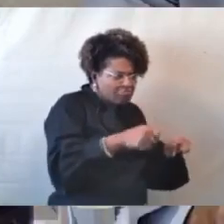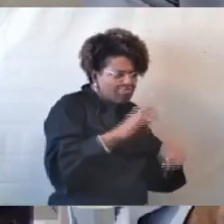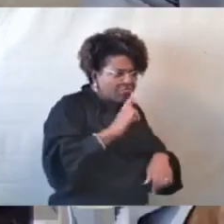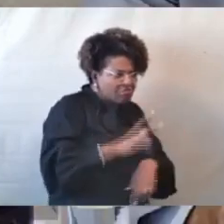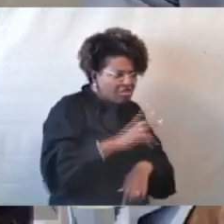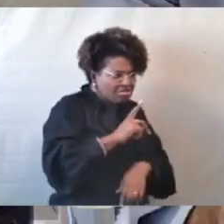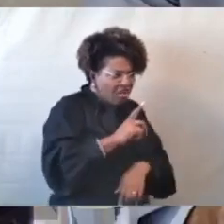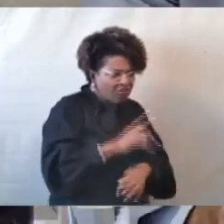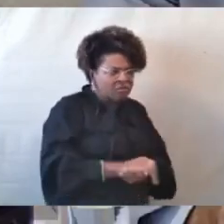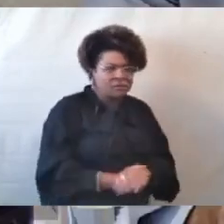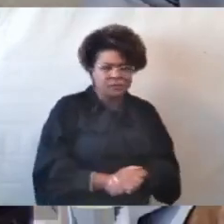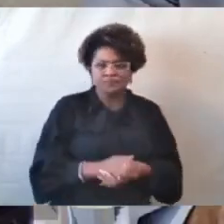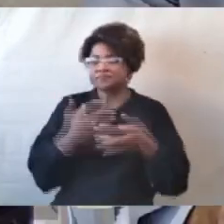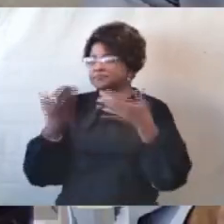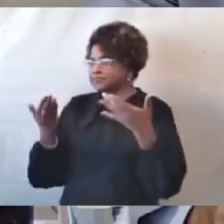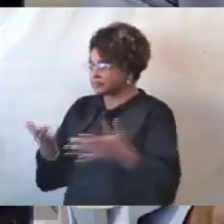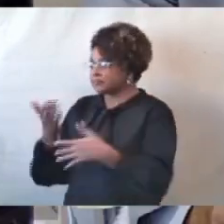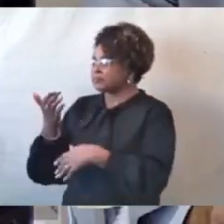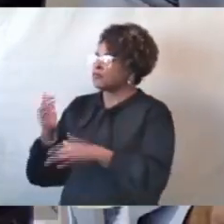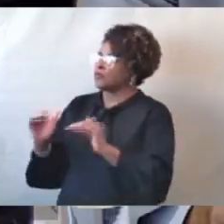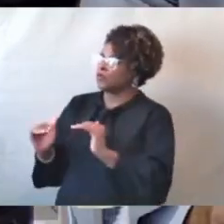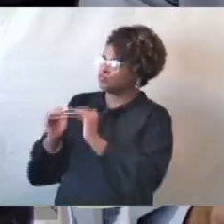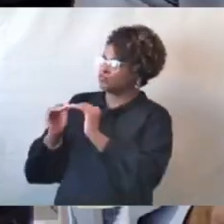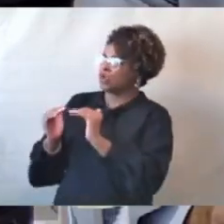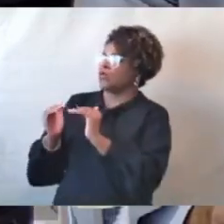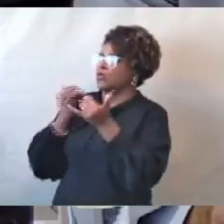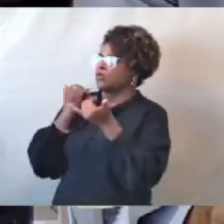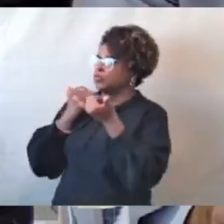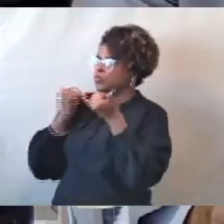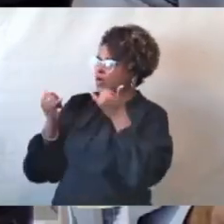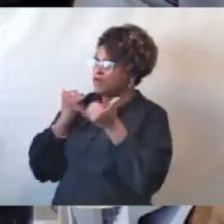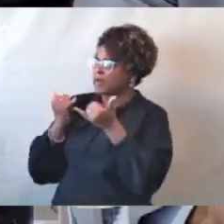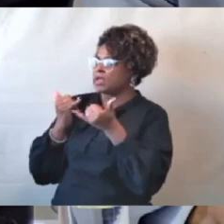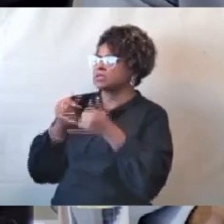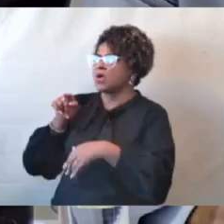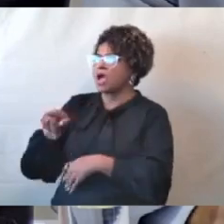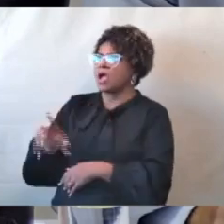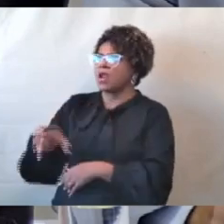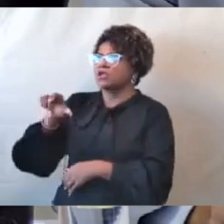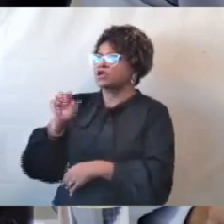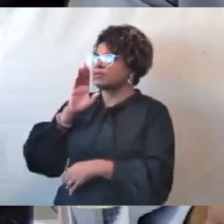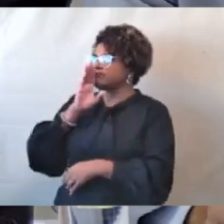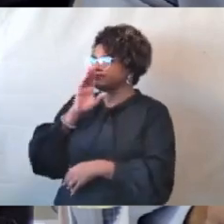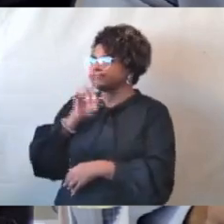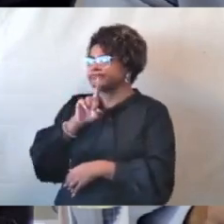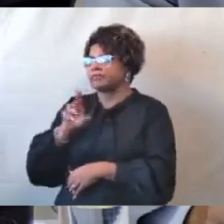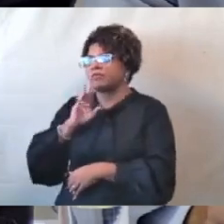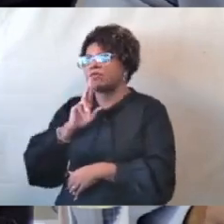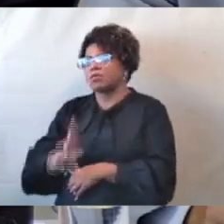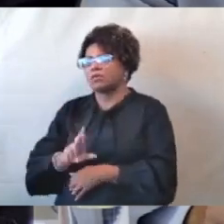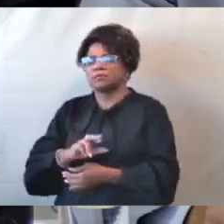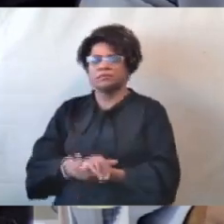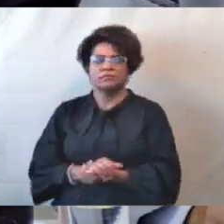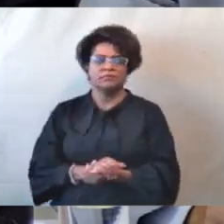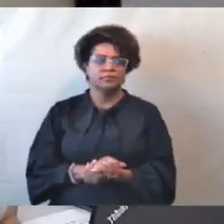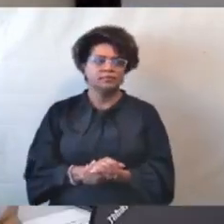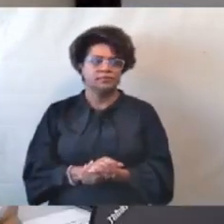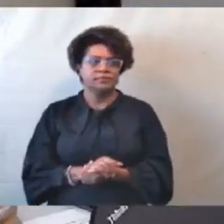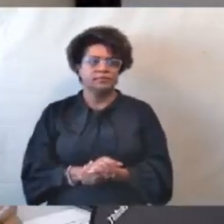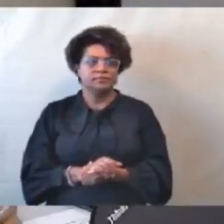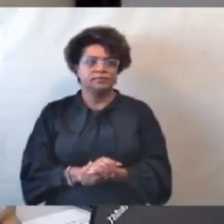Eu registro conforme informado que a investigada optou pela faculdade legal de permanecer em silêncio.